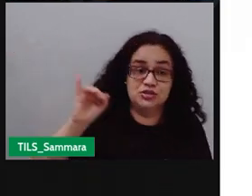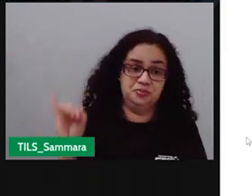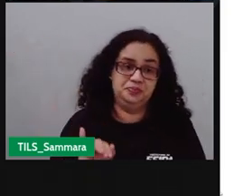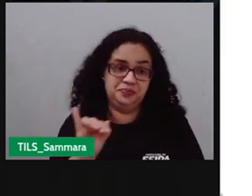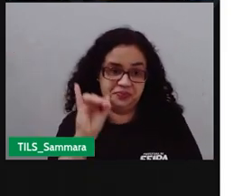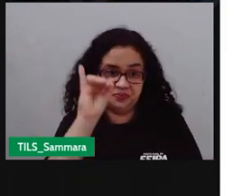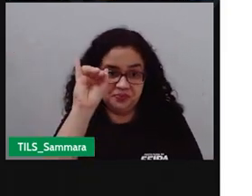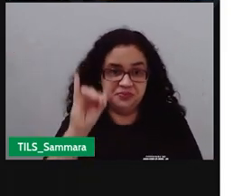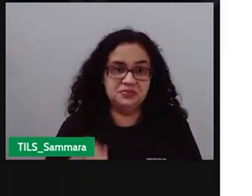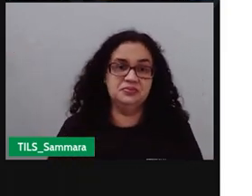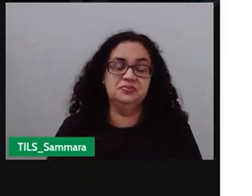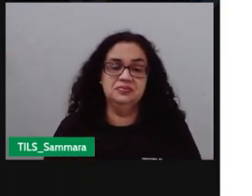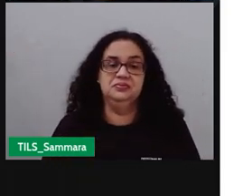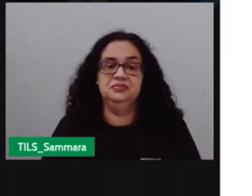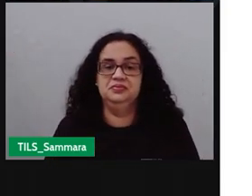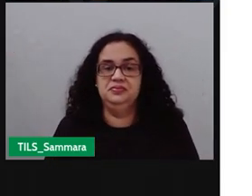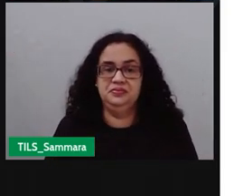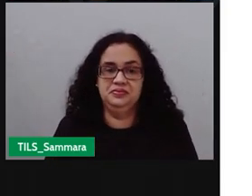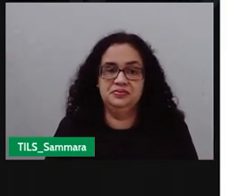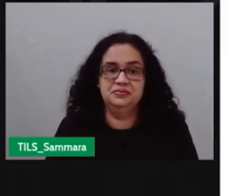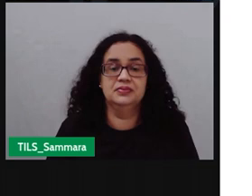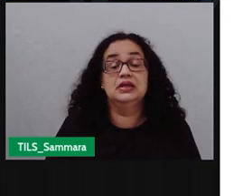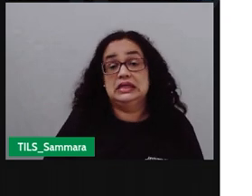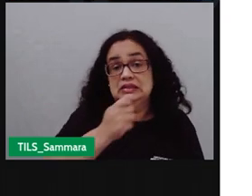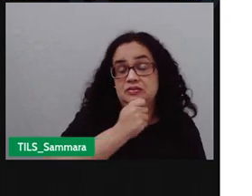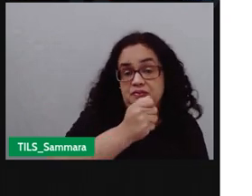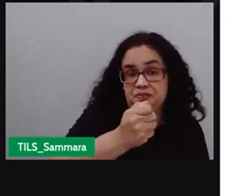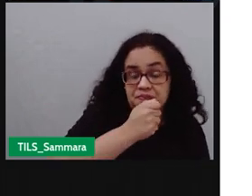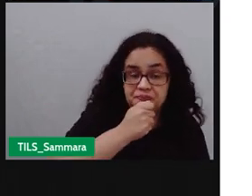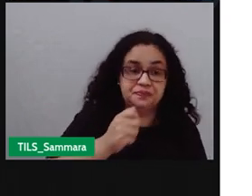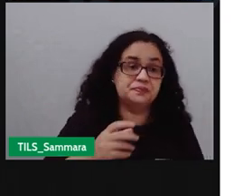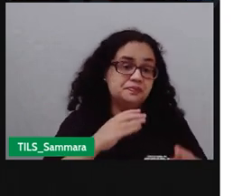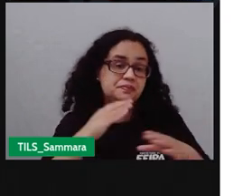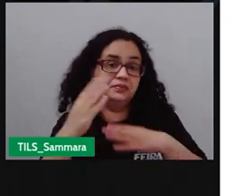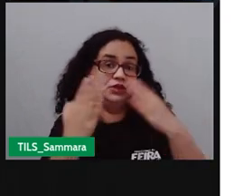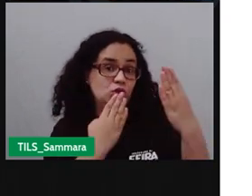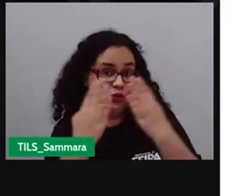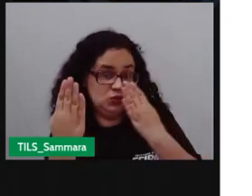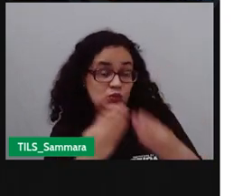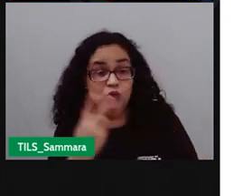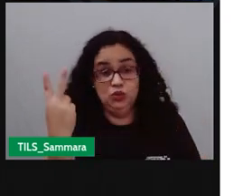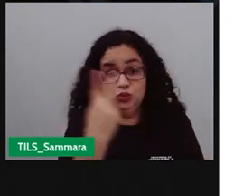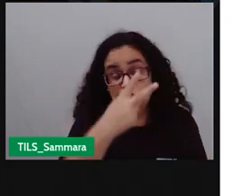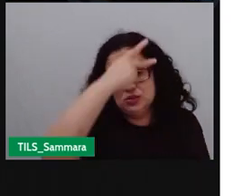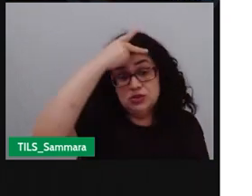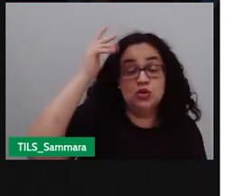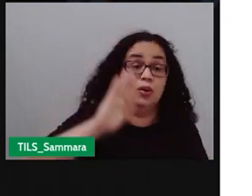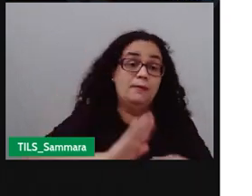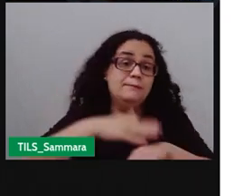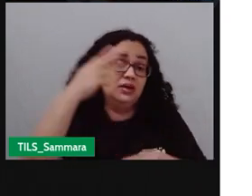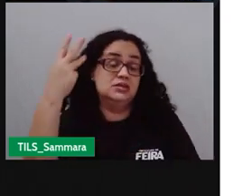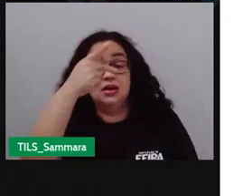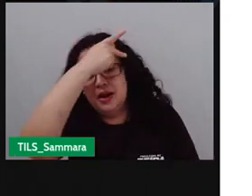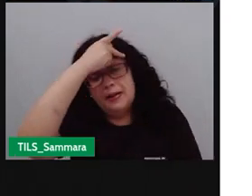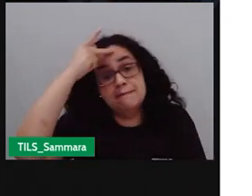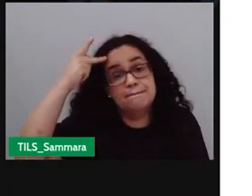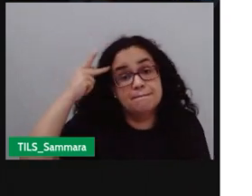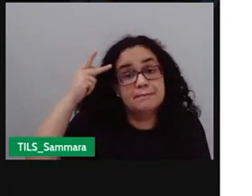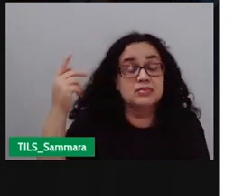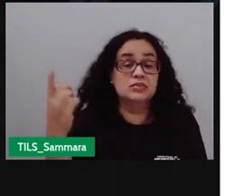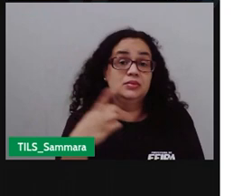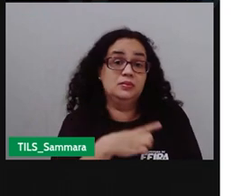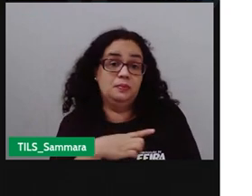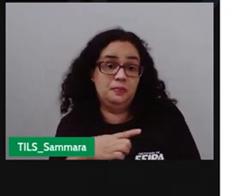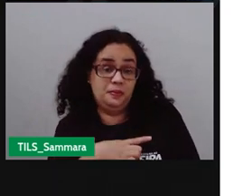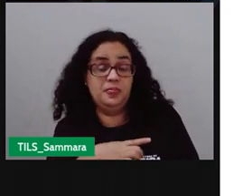Importante. Bom, a entrevista, ela é um diálogo entre duas ou mais pessoas, né? E tem como